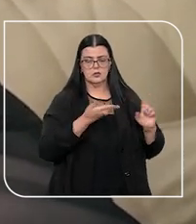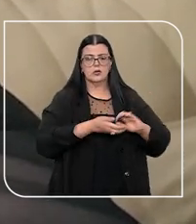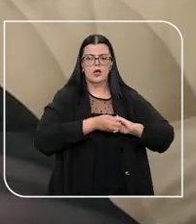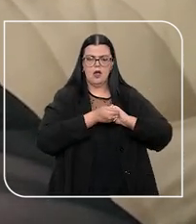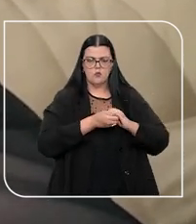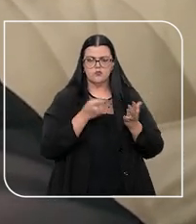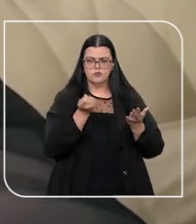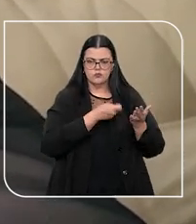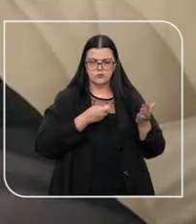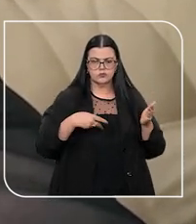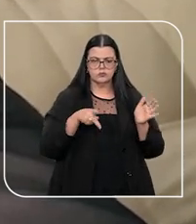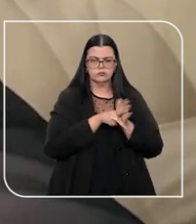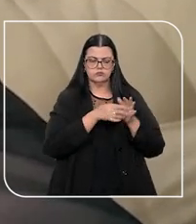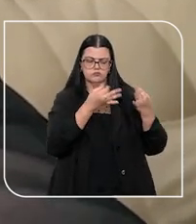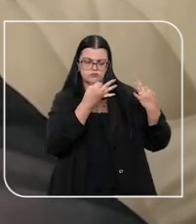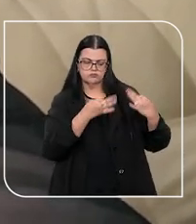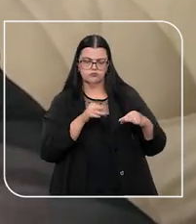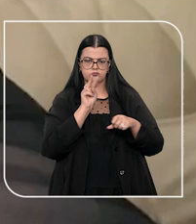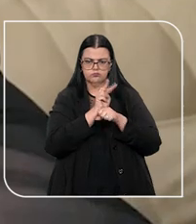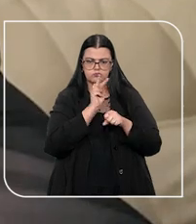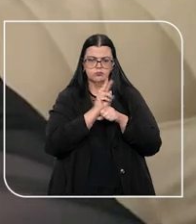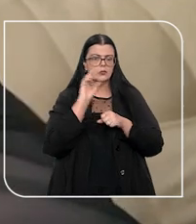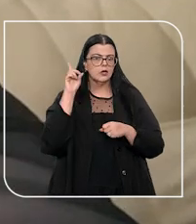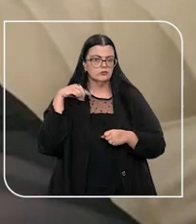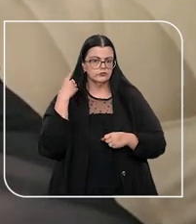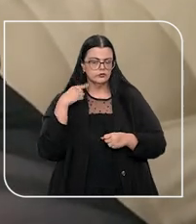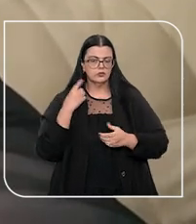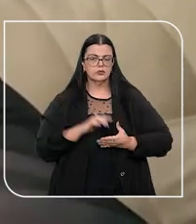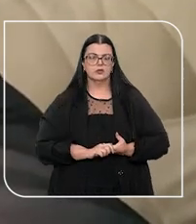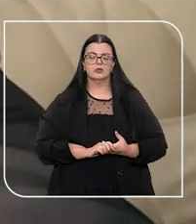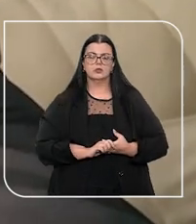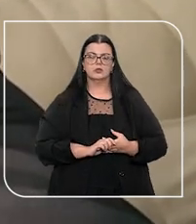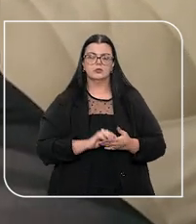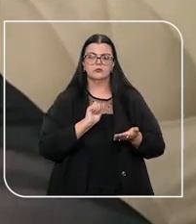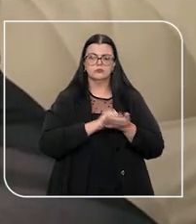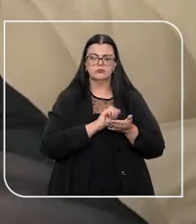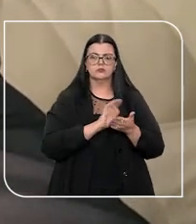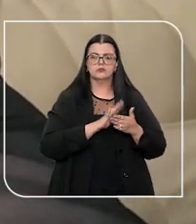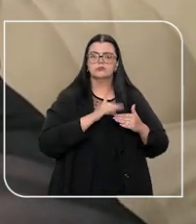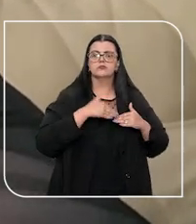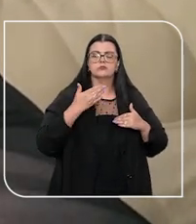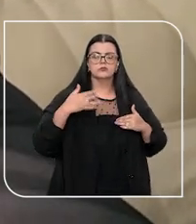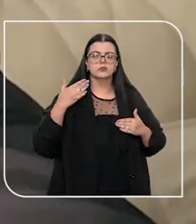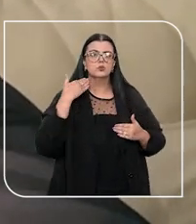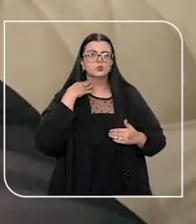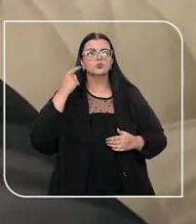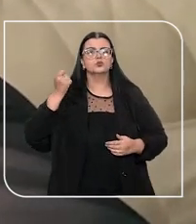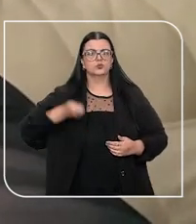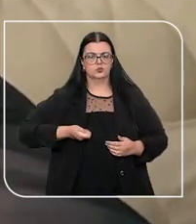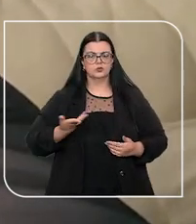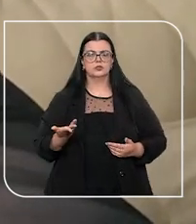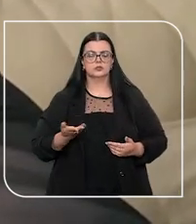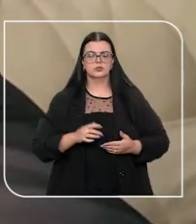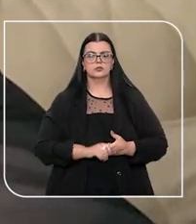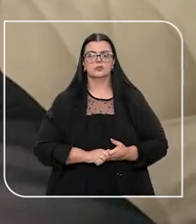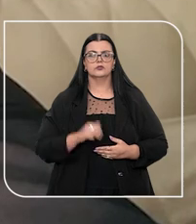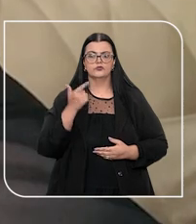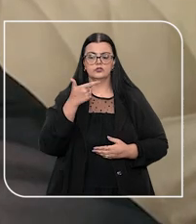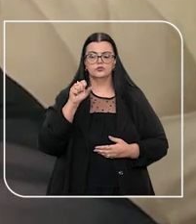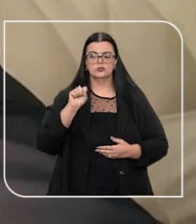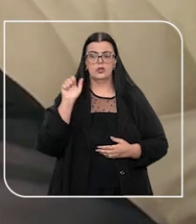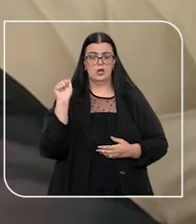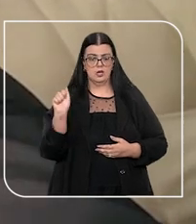deve ser formalizado na presença de um defensor, passando pela homologação do juiz. É importante lembrar que o